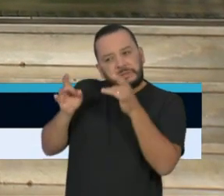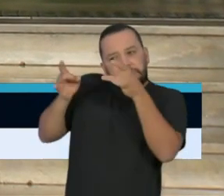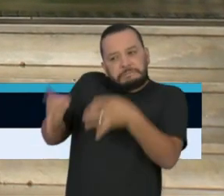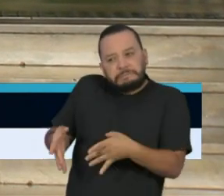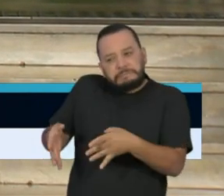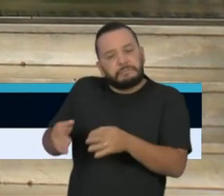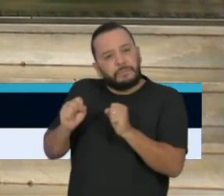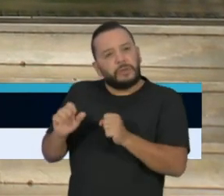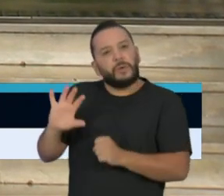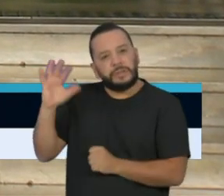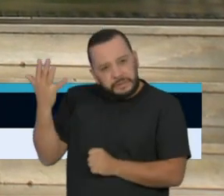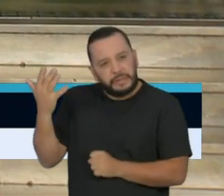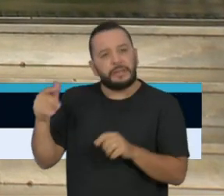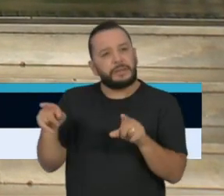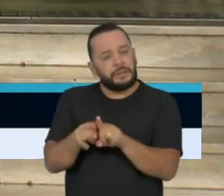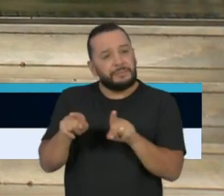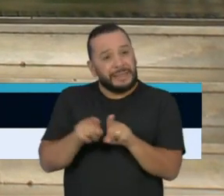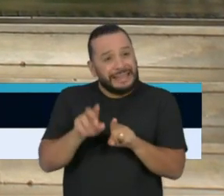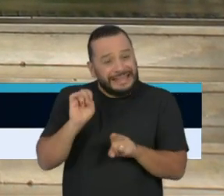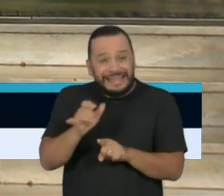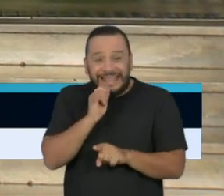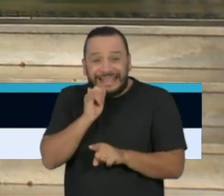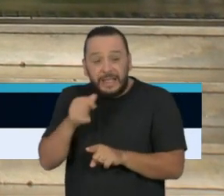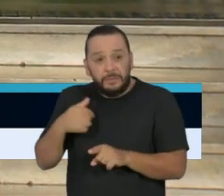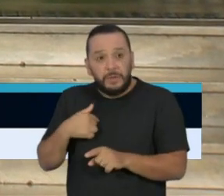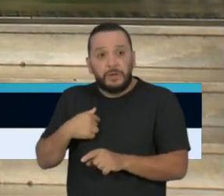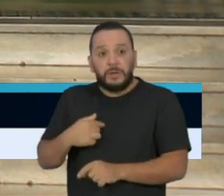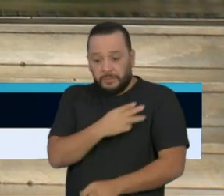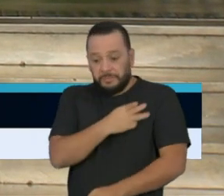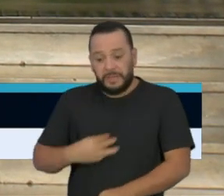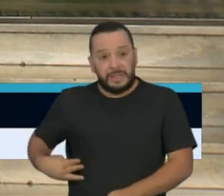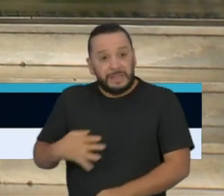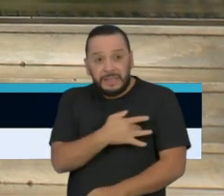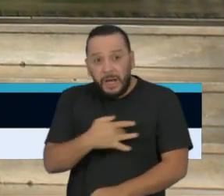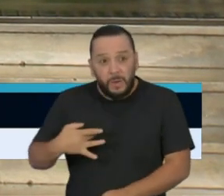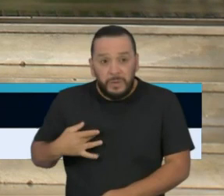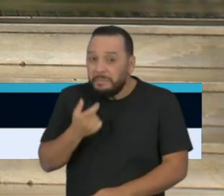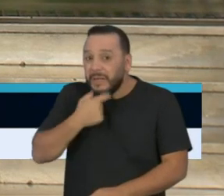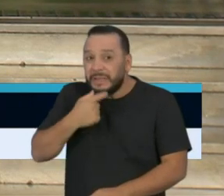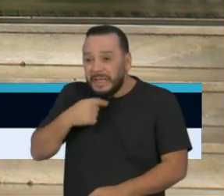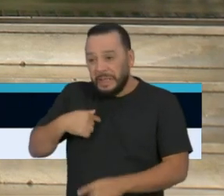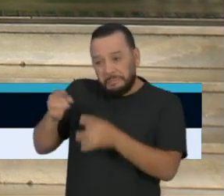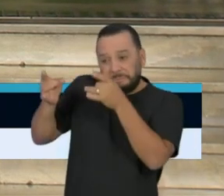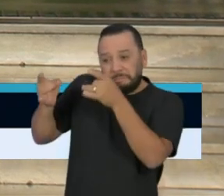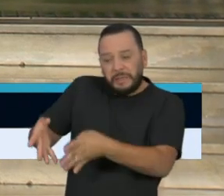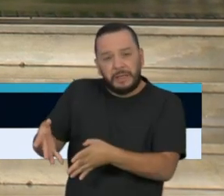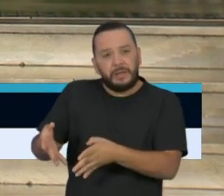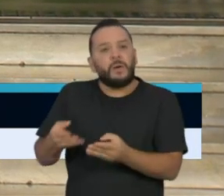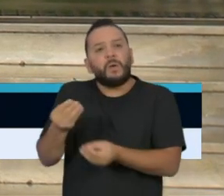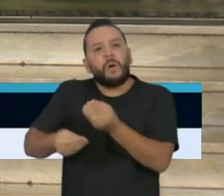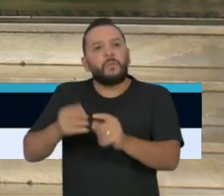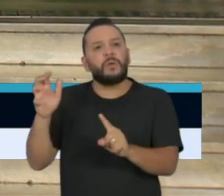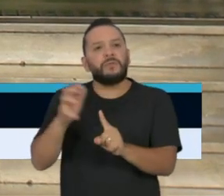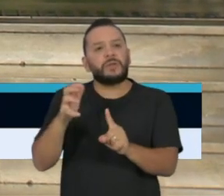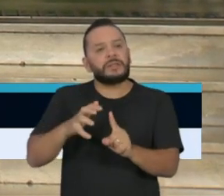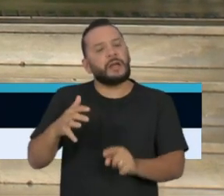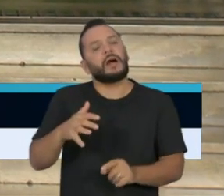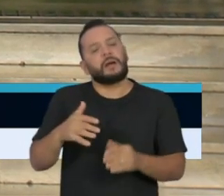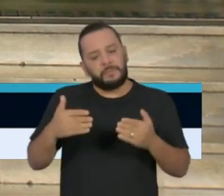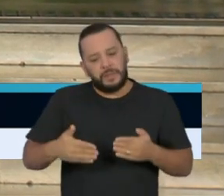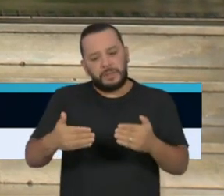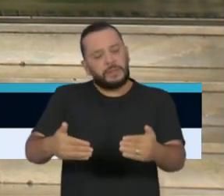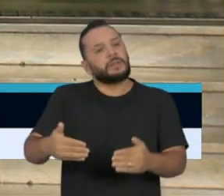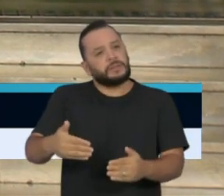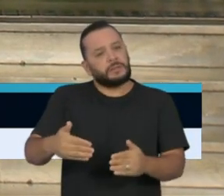as implicações dessa saída aqui no sistema de saúde de São Paulo? A gente sabe, inclusive, que tem médicos aqui do